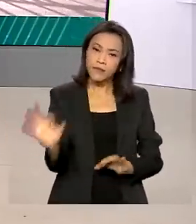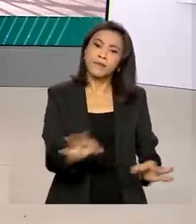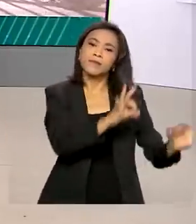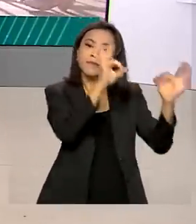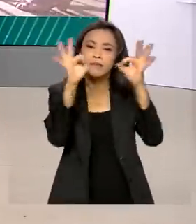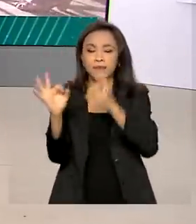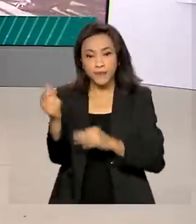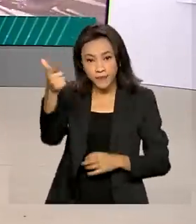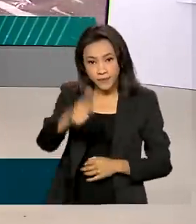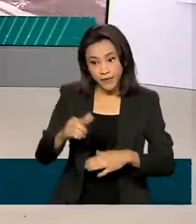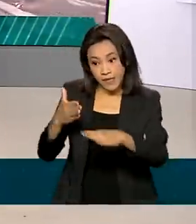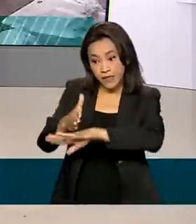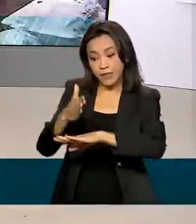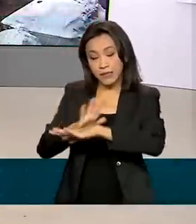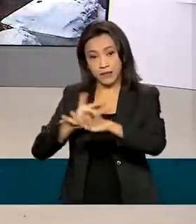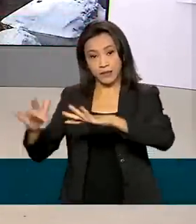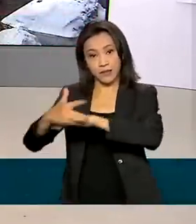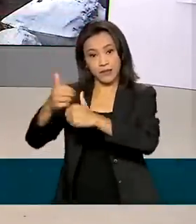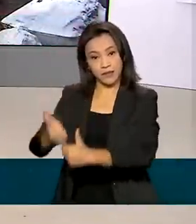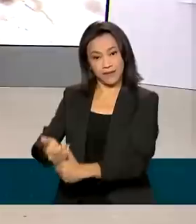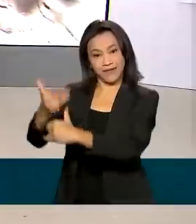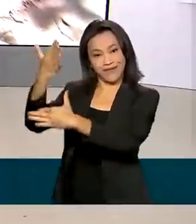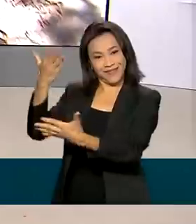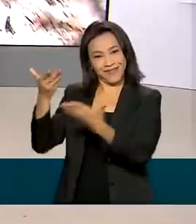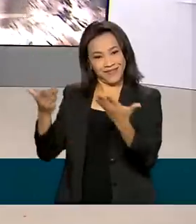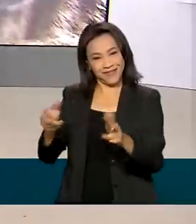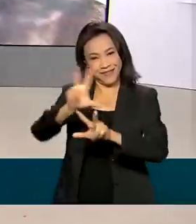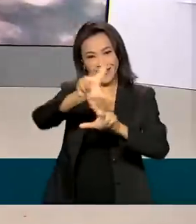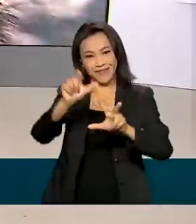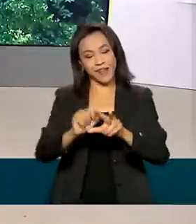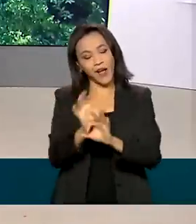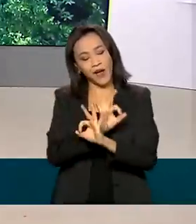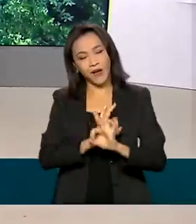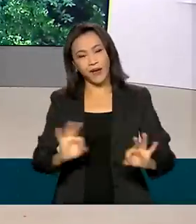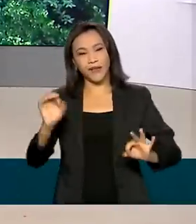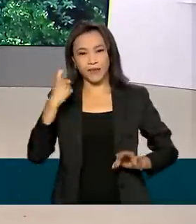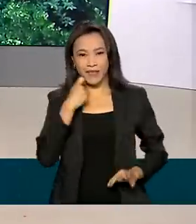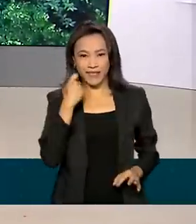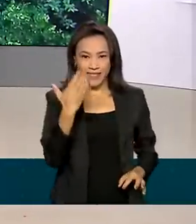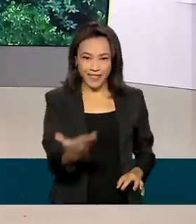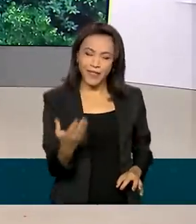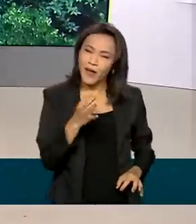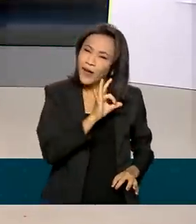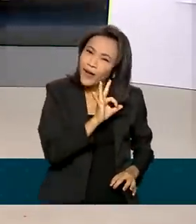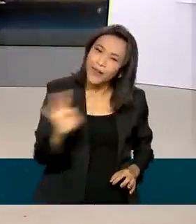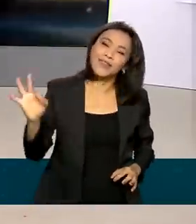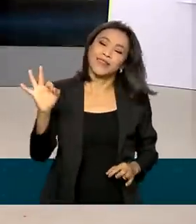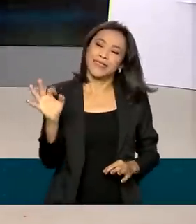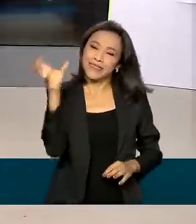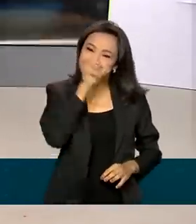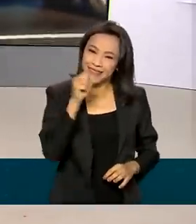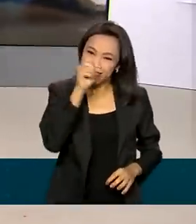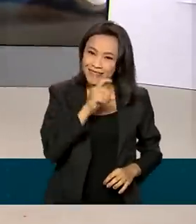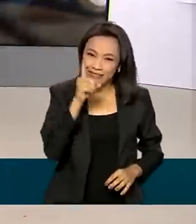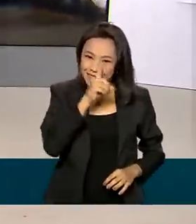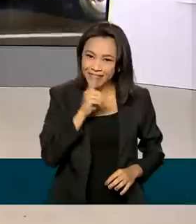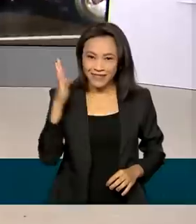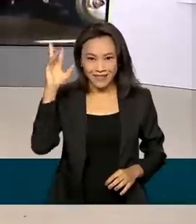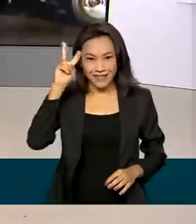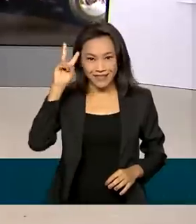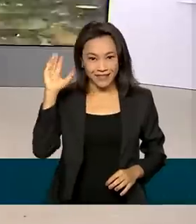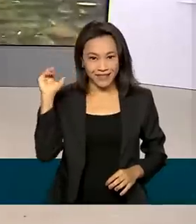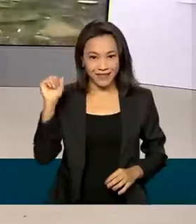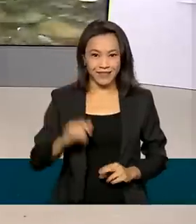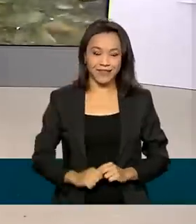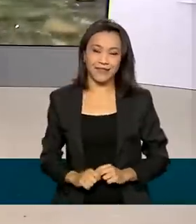reportagens. Acesse as redes sociais da TV Brasil. Uma ótima sexta-feira para você, um ótimo fim de semana também e até segunda. Tchau, tchau.